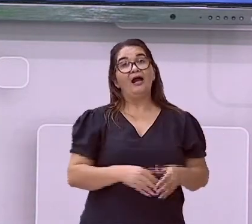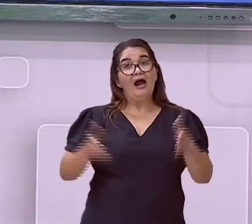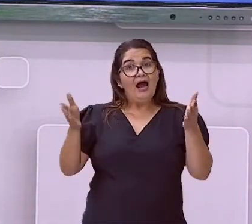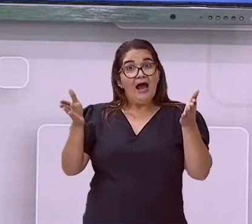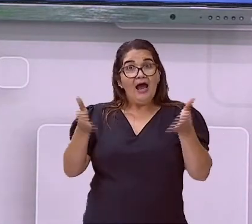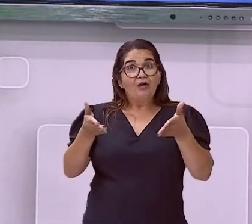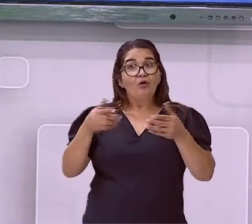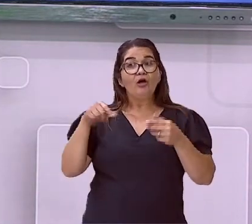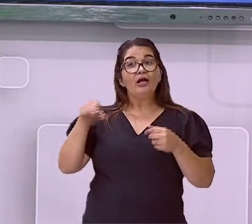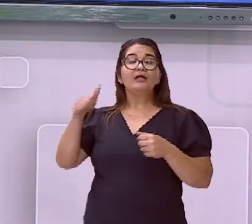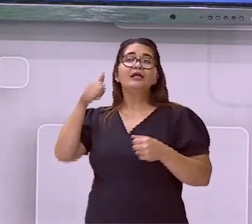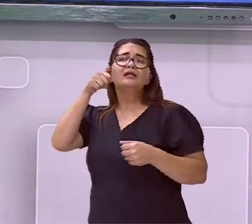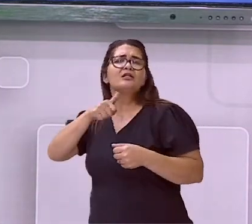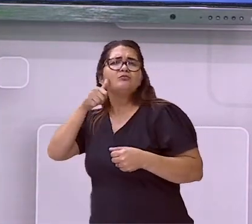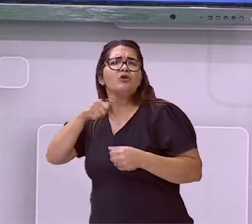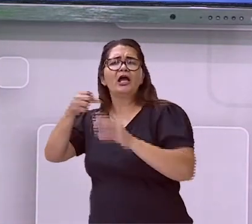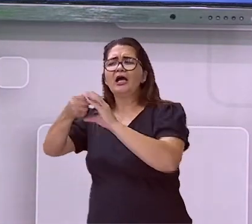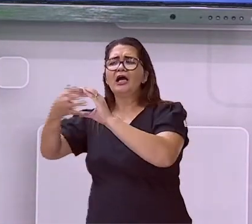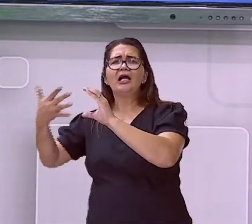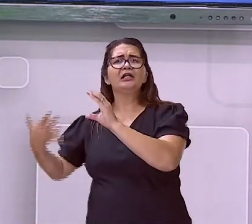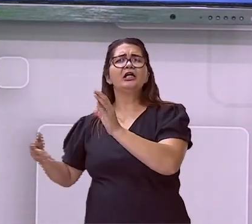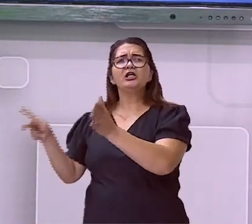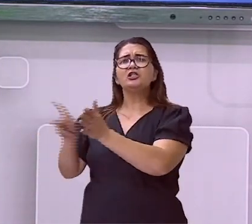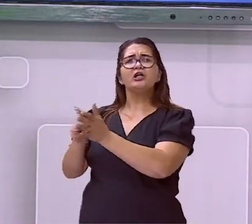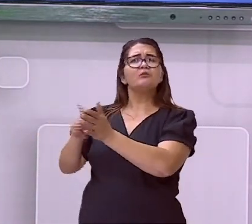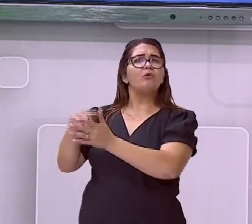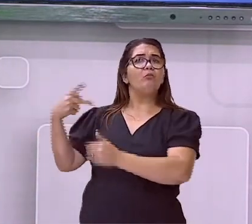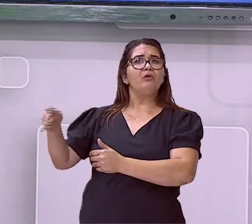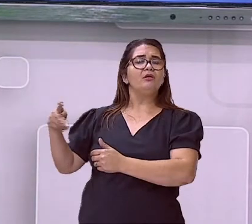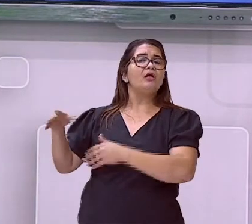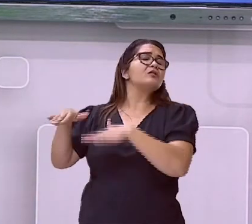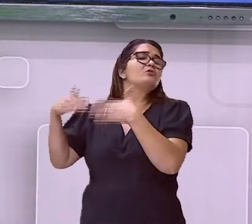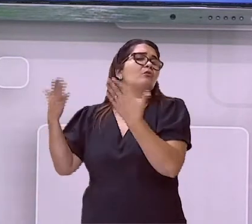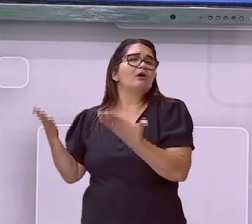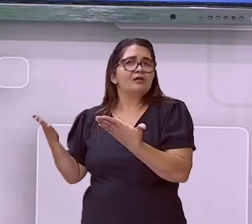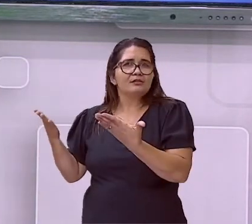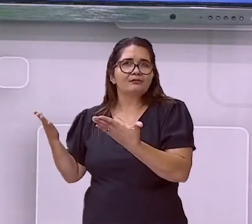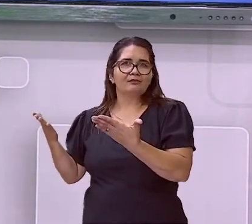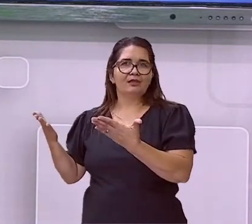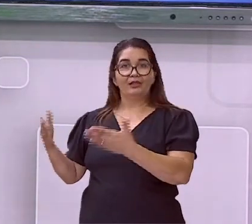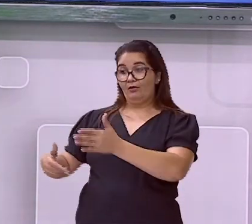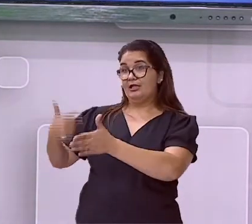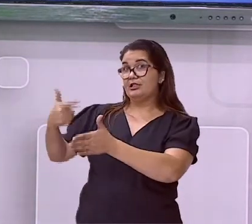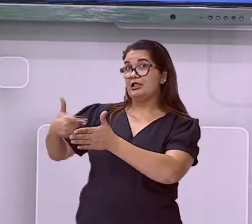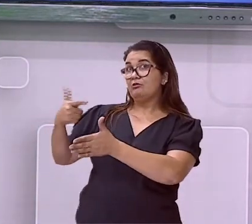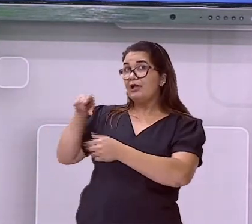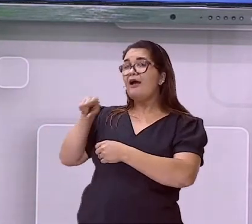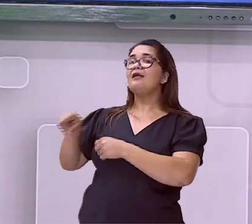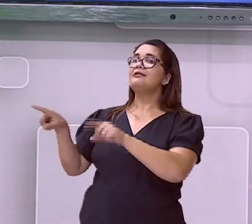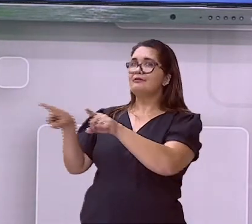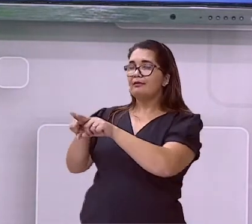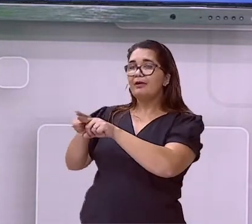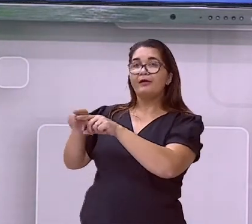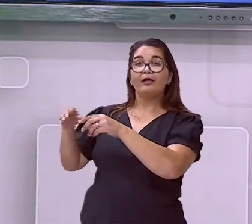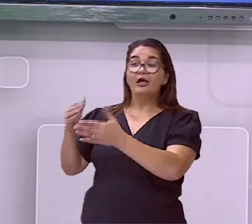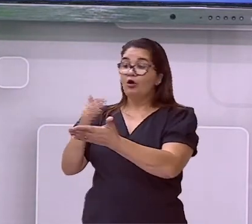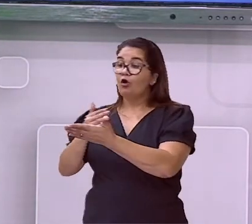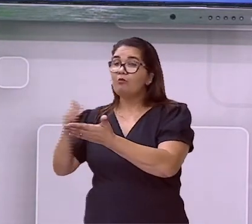Quais são as características que são consideradas secundárias, então? Presença de desenvolvimento,